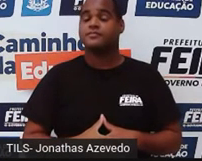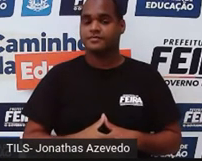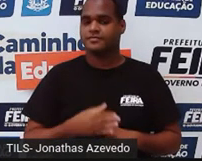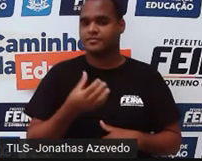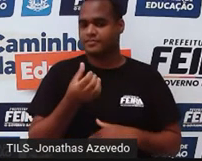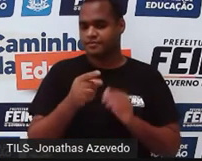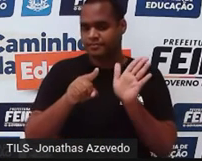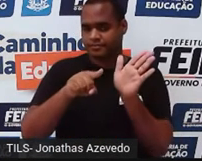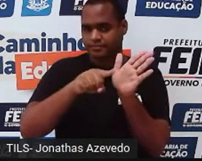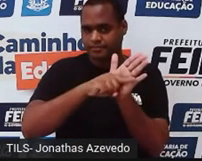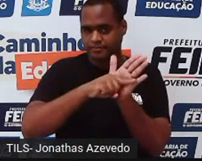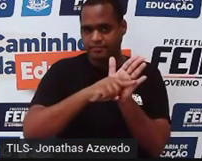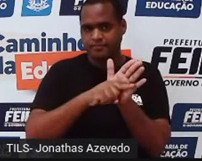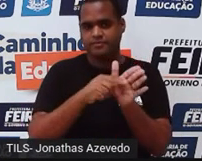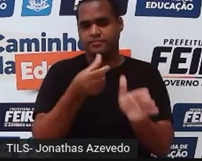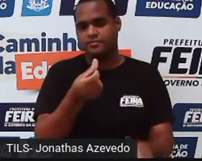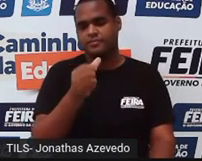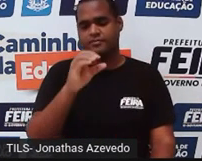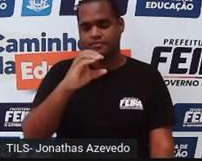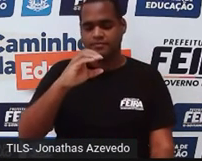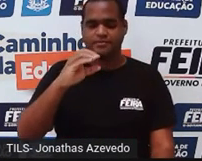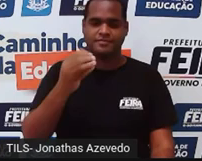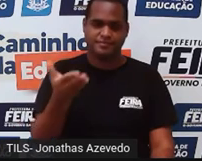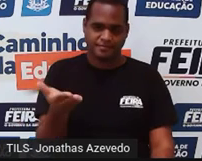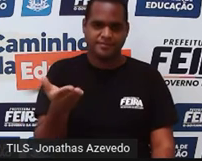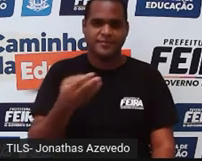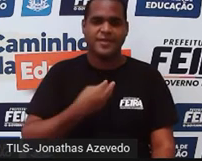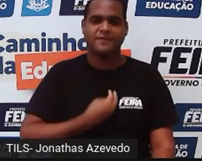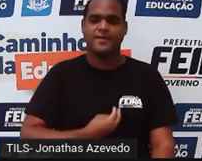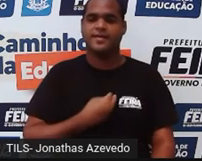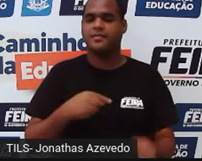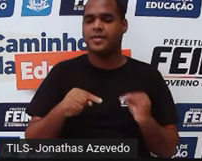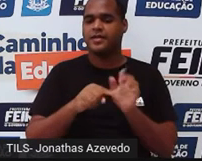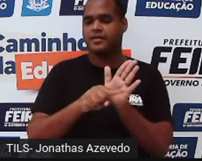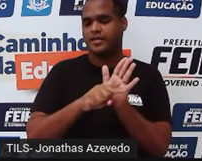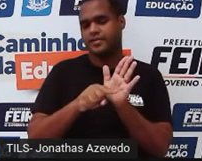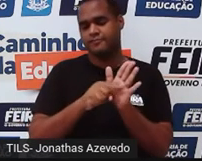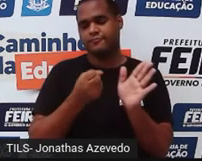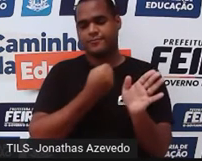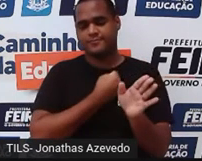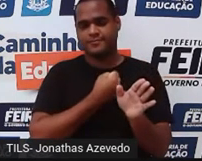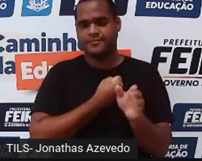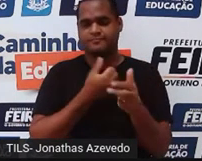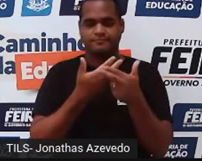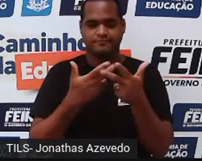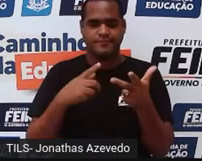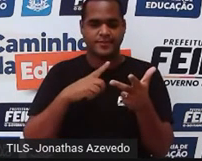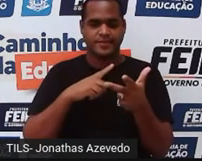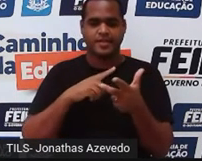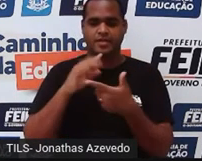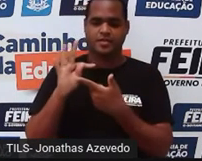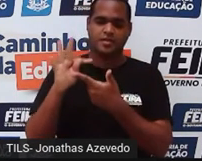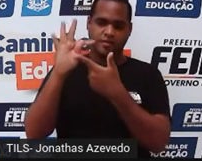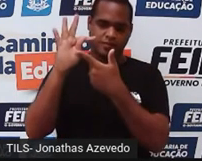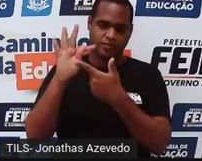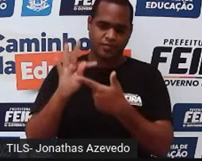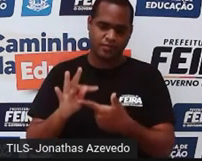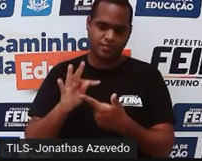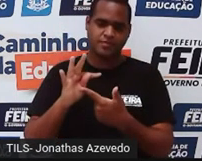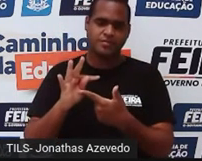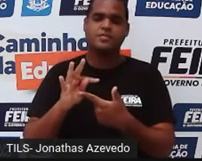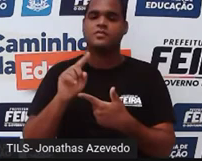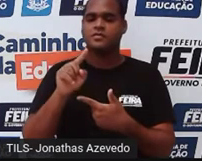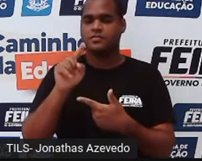que tem um sinalzinho na frente de menos, né? São os números negativos. Situações de temperatura fazem